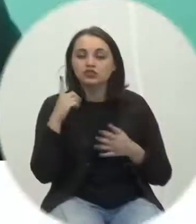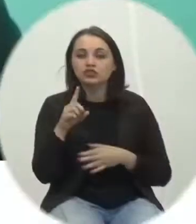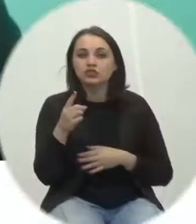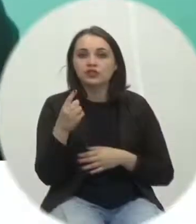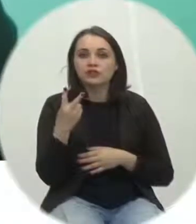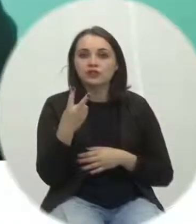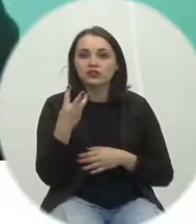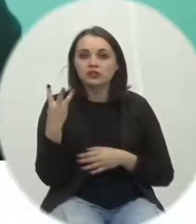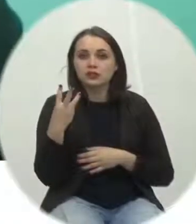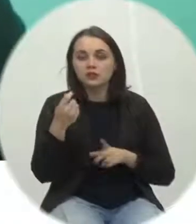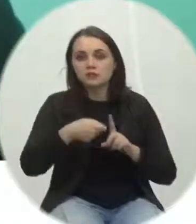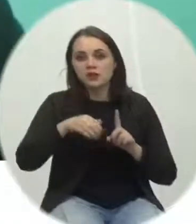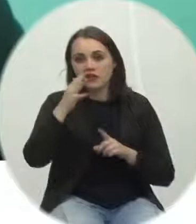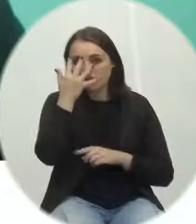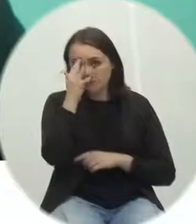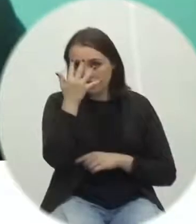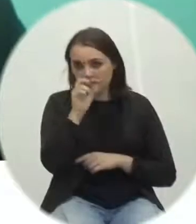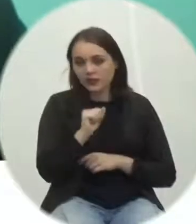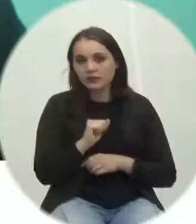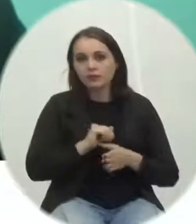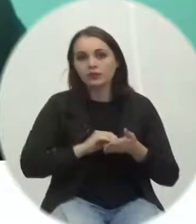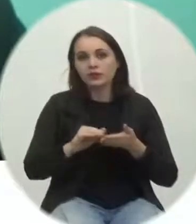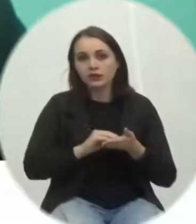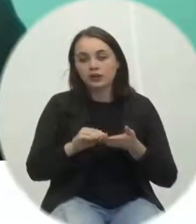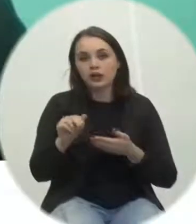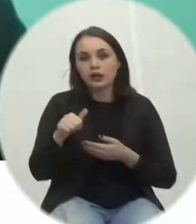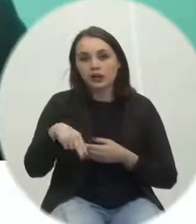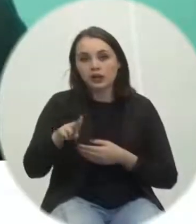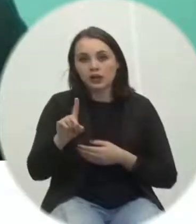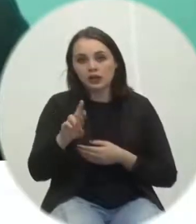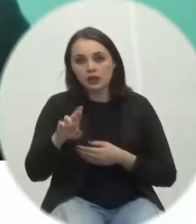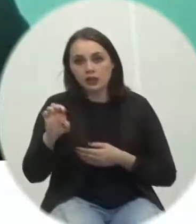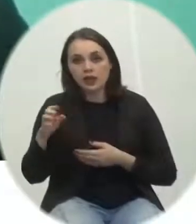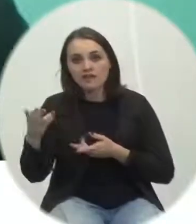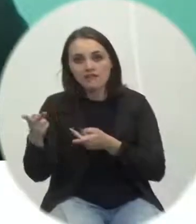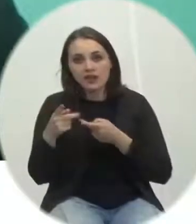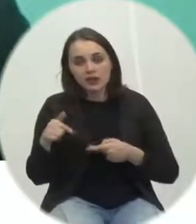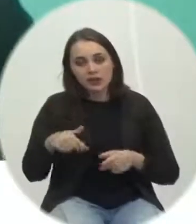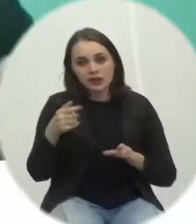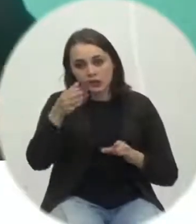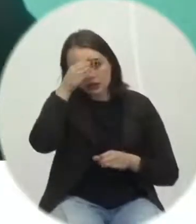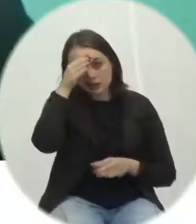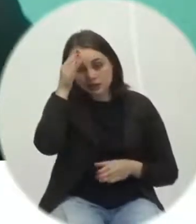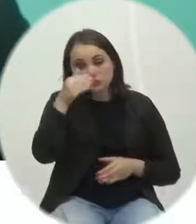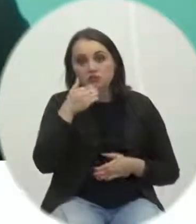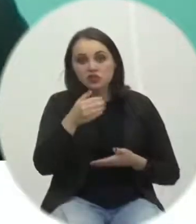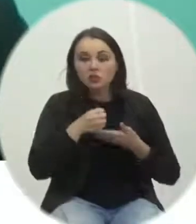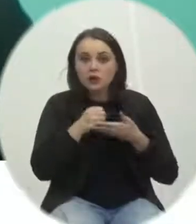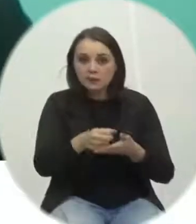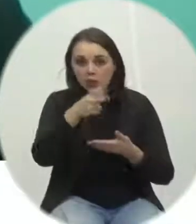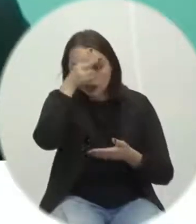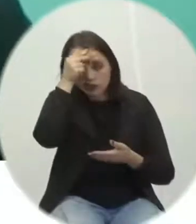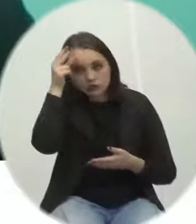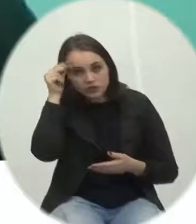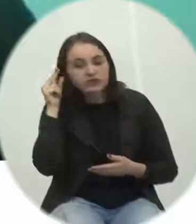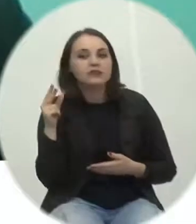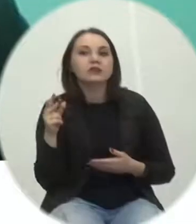o secretário André Mota Ribeiro veio a Criciúma e pediu o apoio dos prefeitos nessa